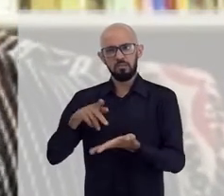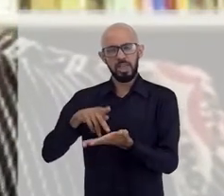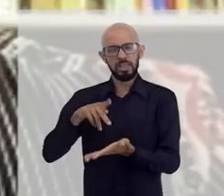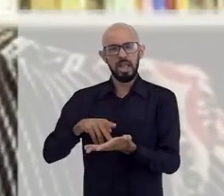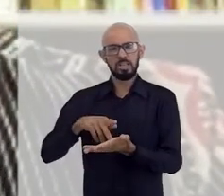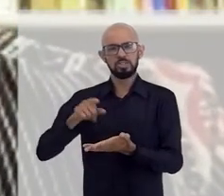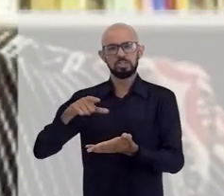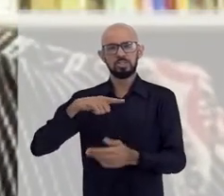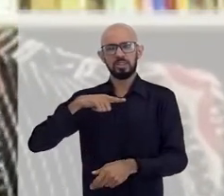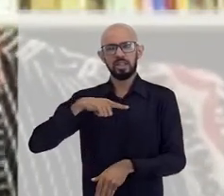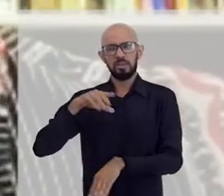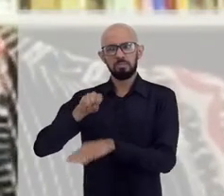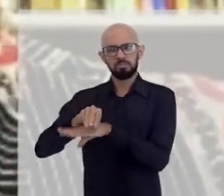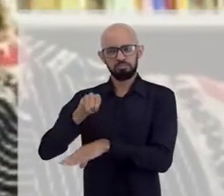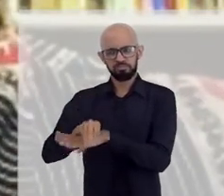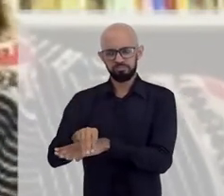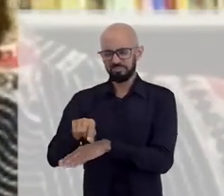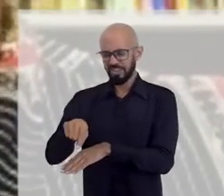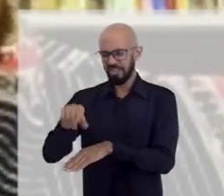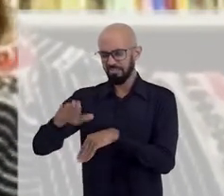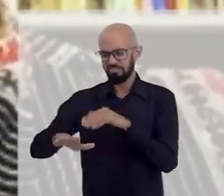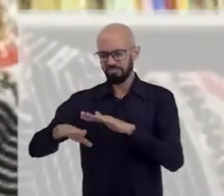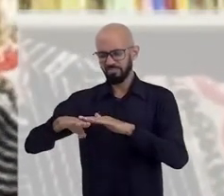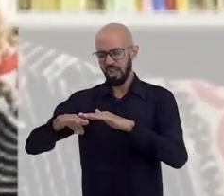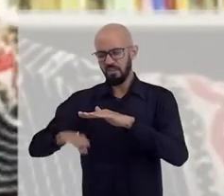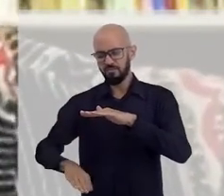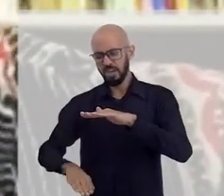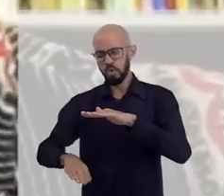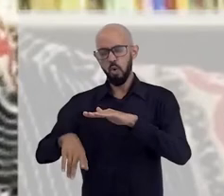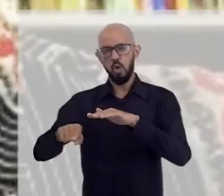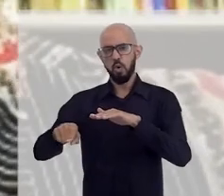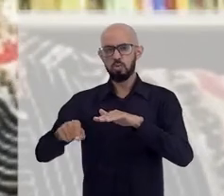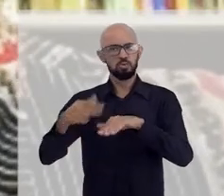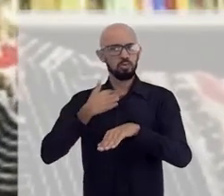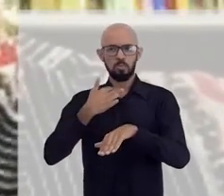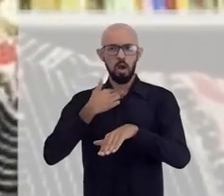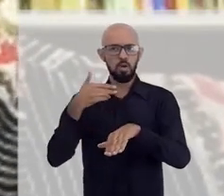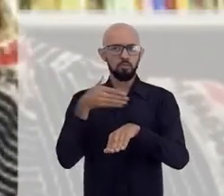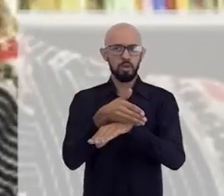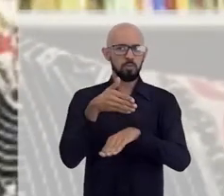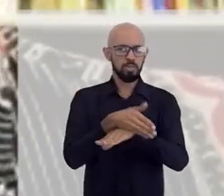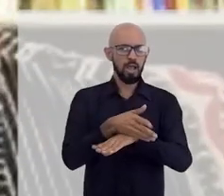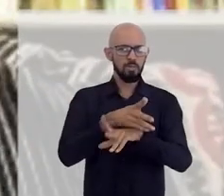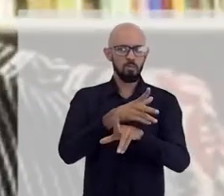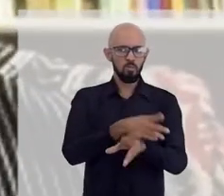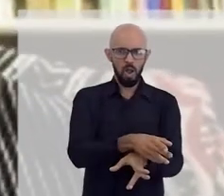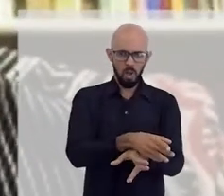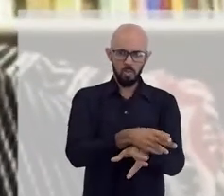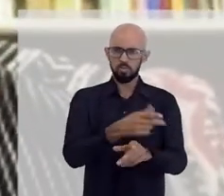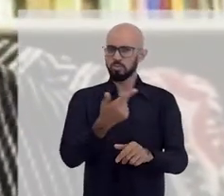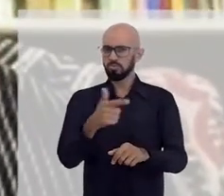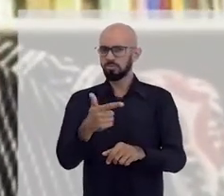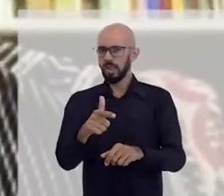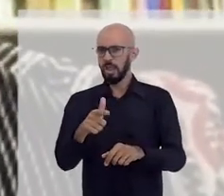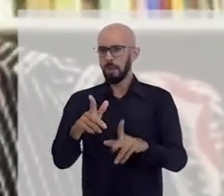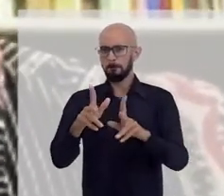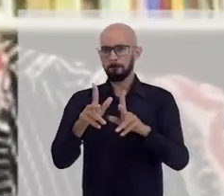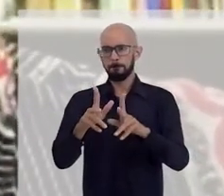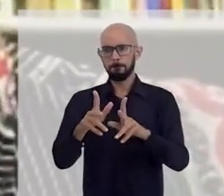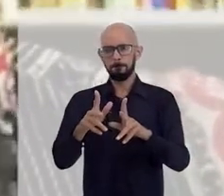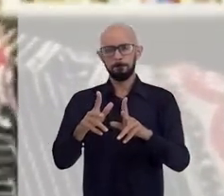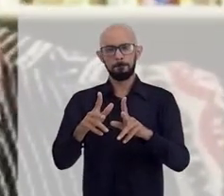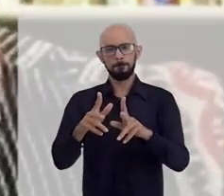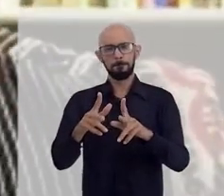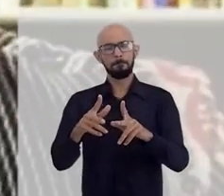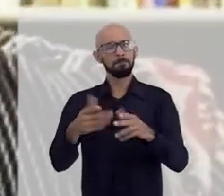é tratado como alguém inferiopior, não frequenta os mesmos espaços, não tem as mesmas, digamos assim, regalias, como se diz